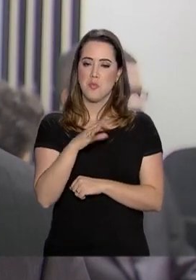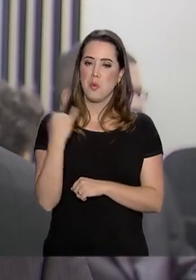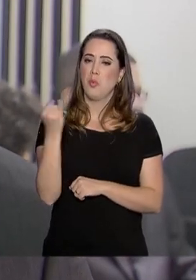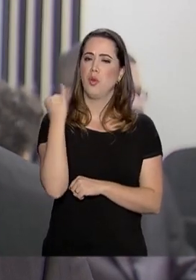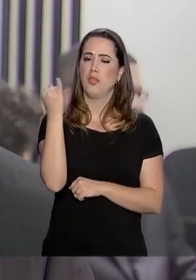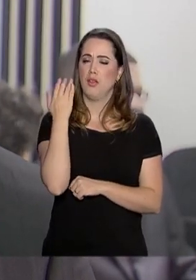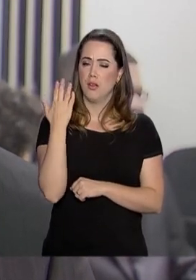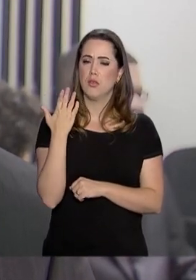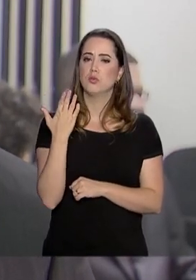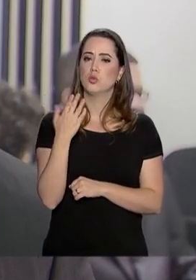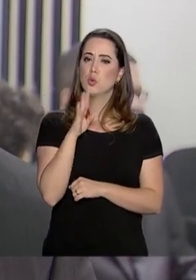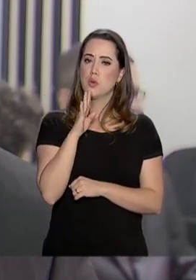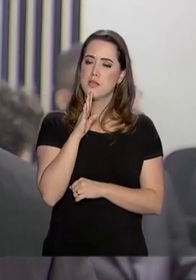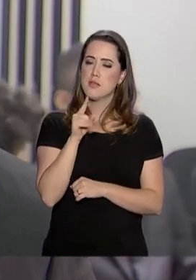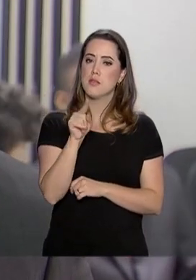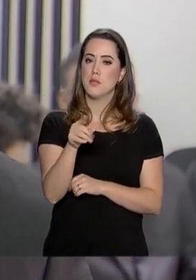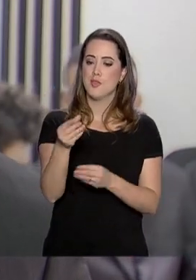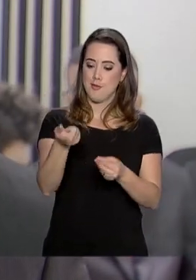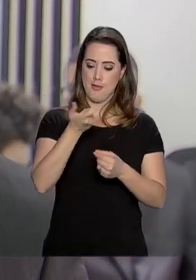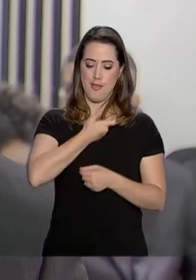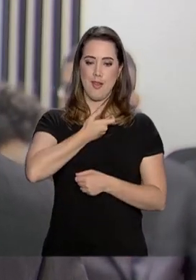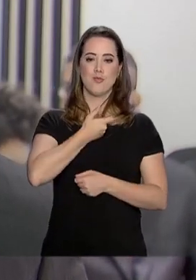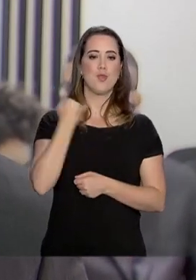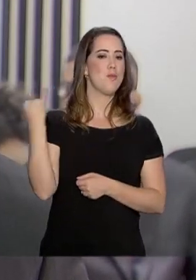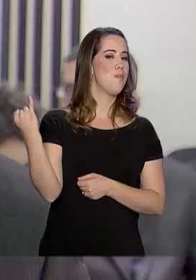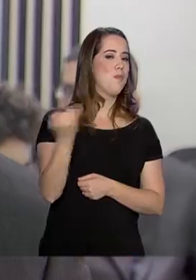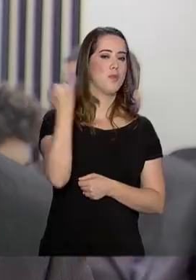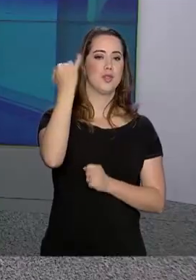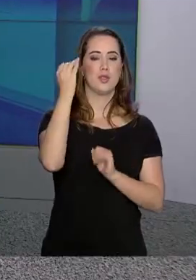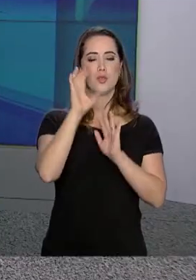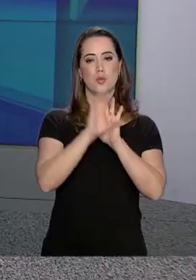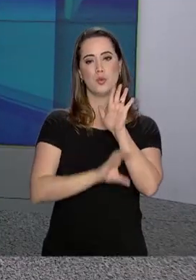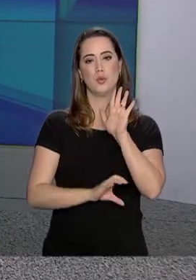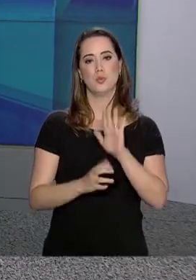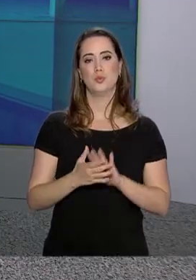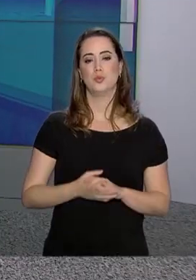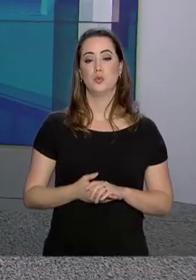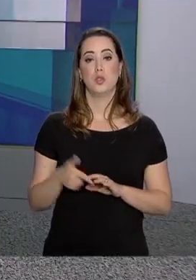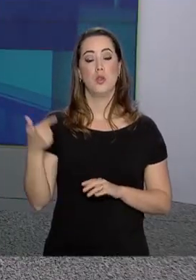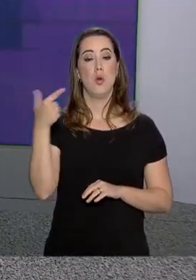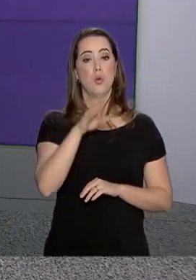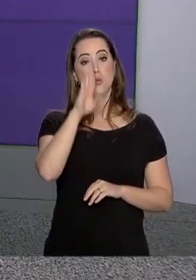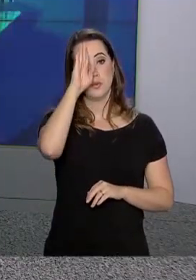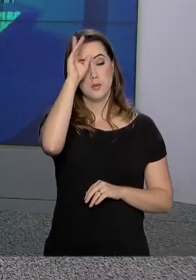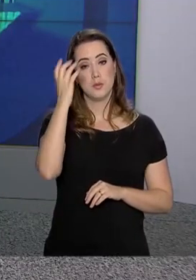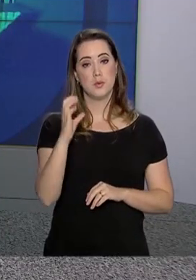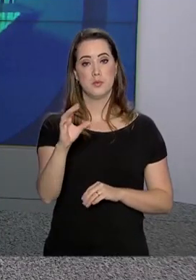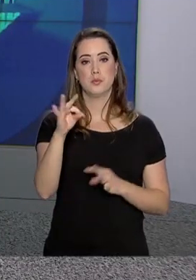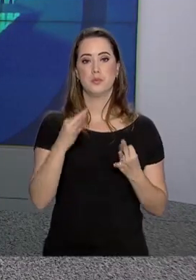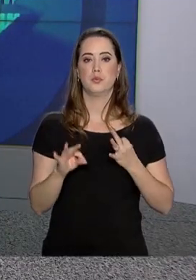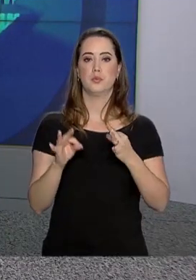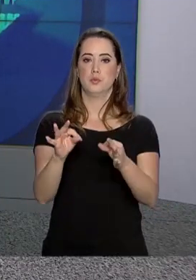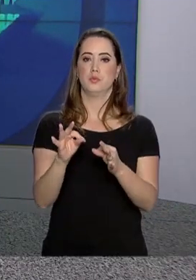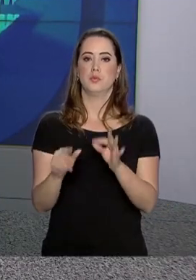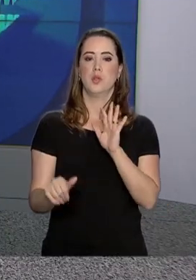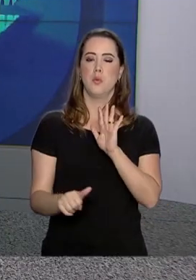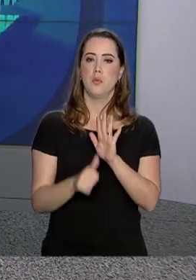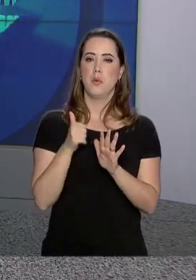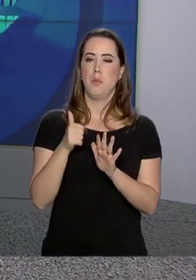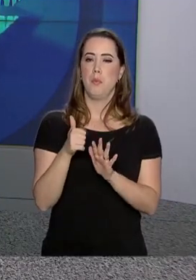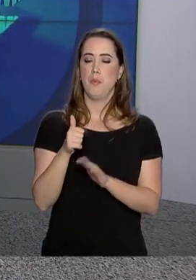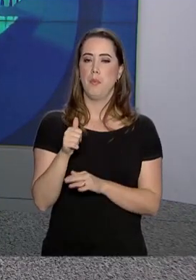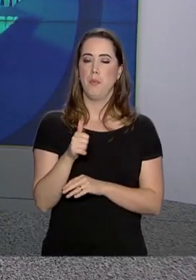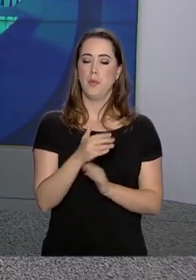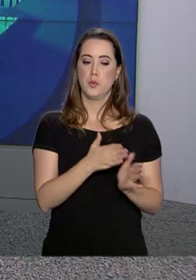conhecimento e trazendo a medalha também é peso muito bom para o currículo. Outra prioridade na ciência e tecnologia para